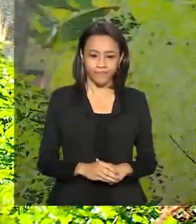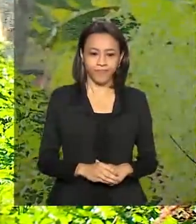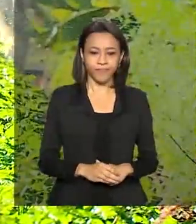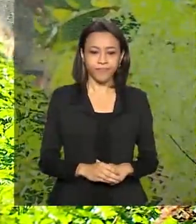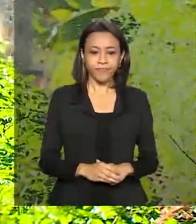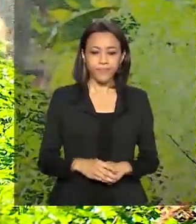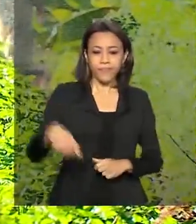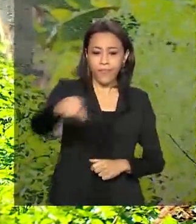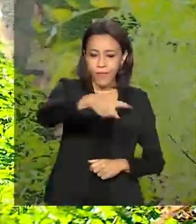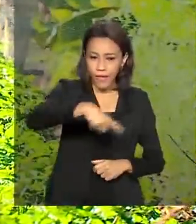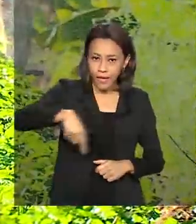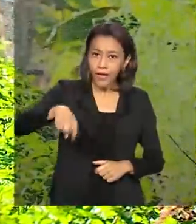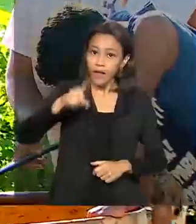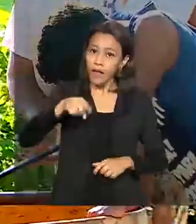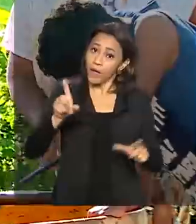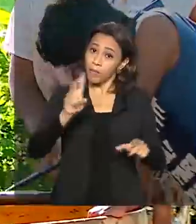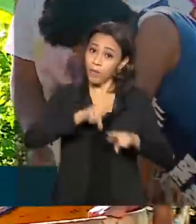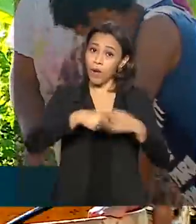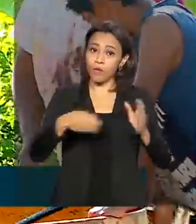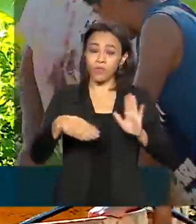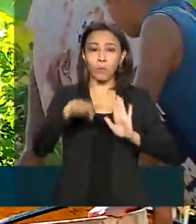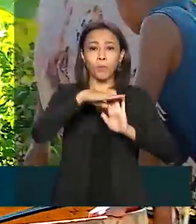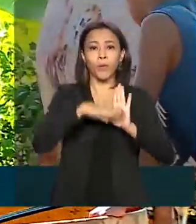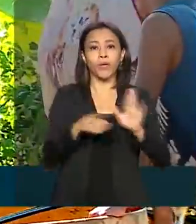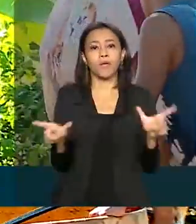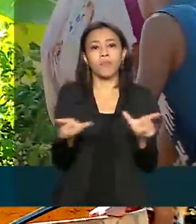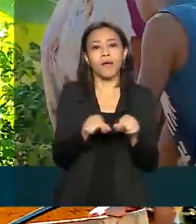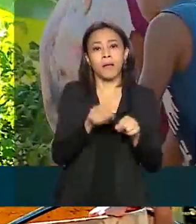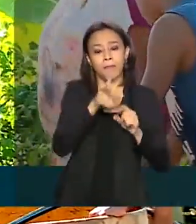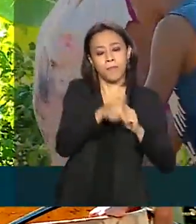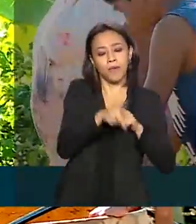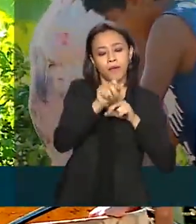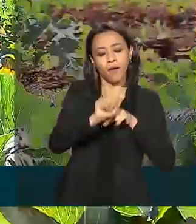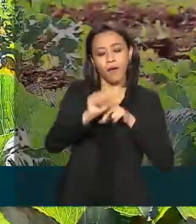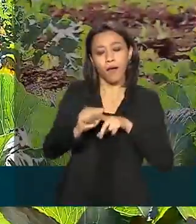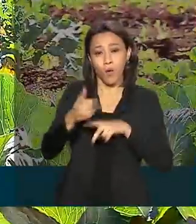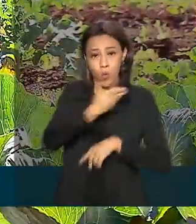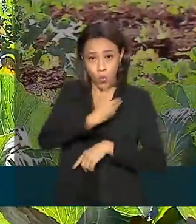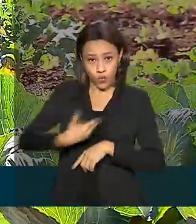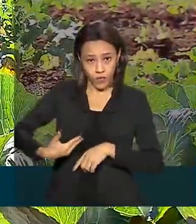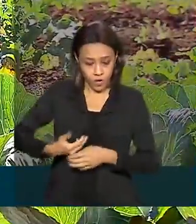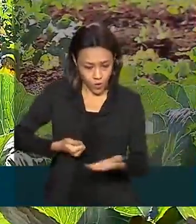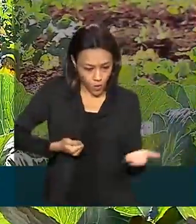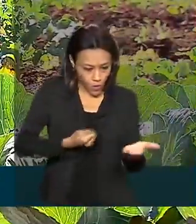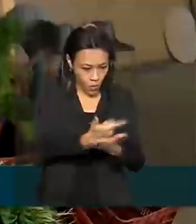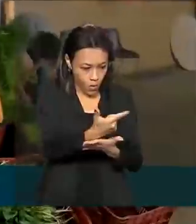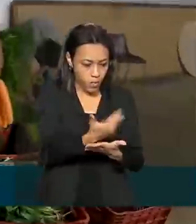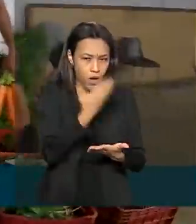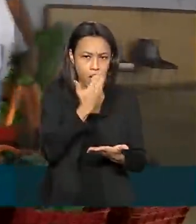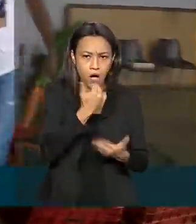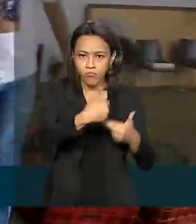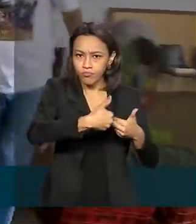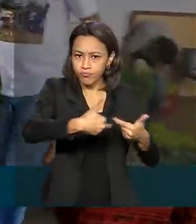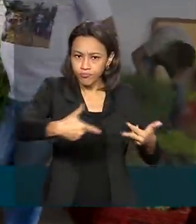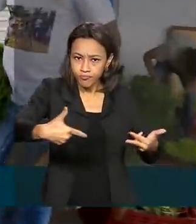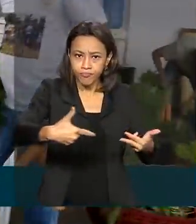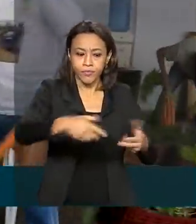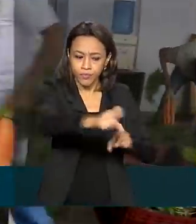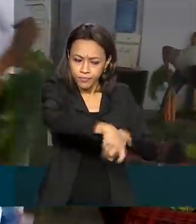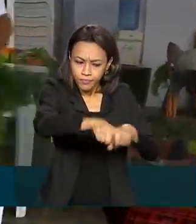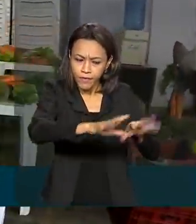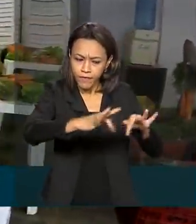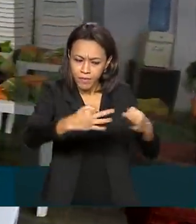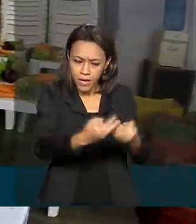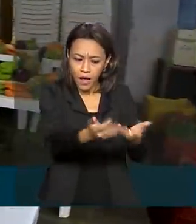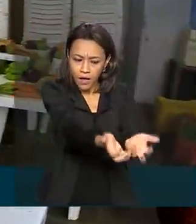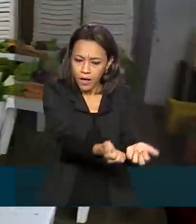Por meio do PAA, o governo federal compra a produção do agricultor familiar e doa os alimentos